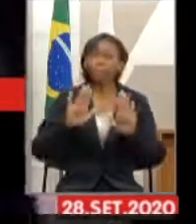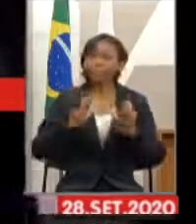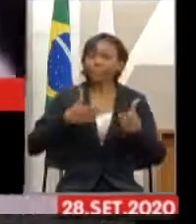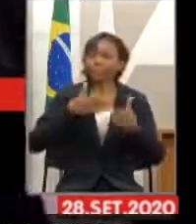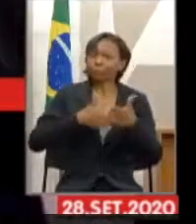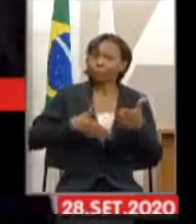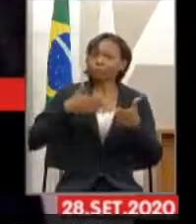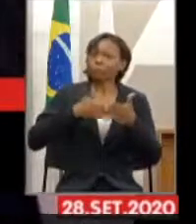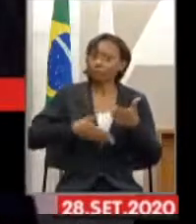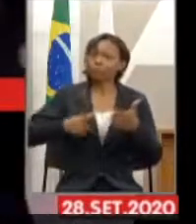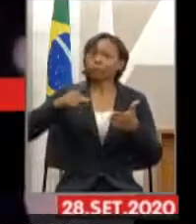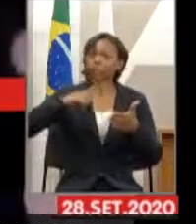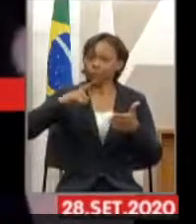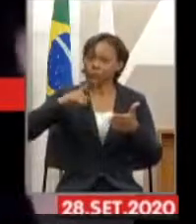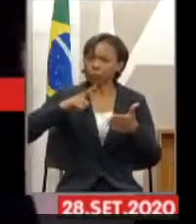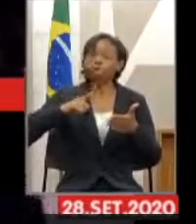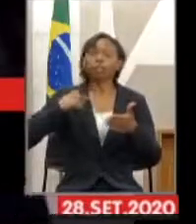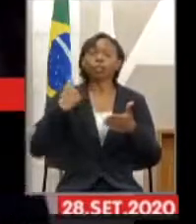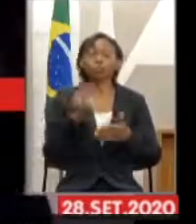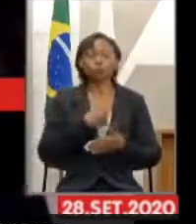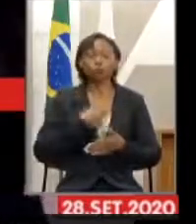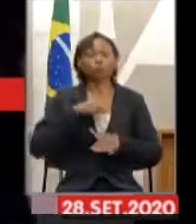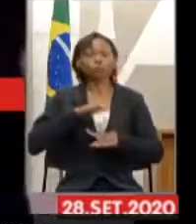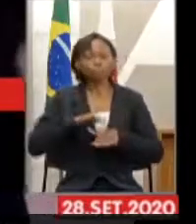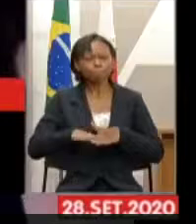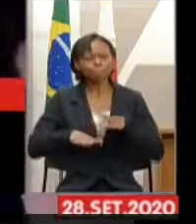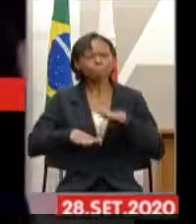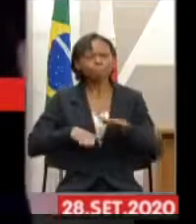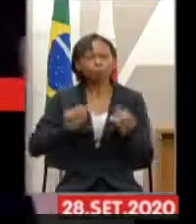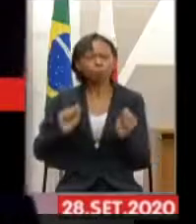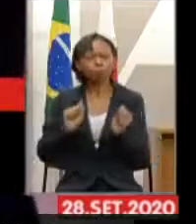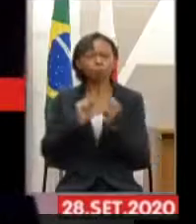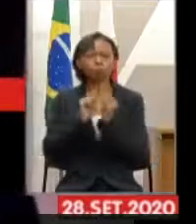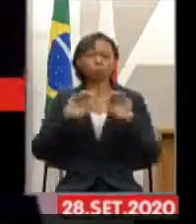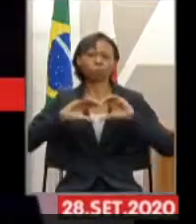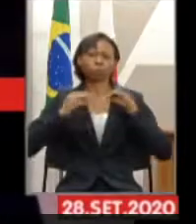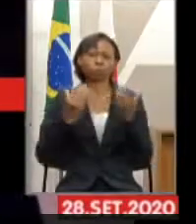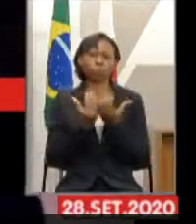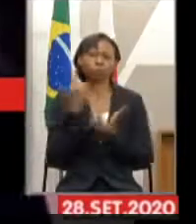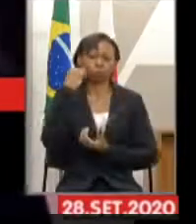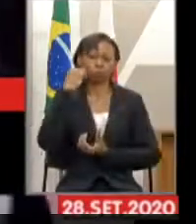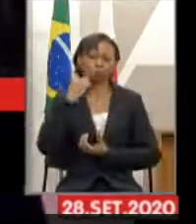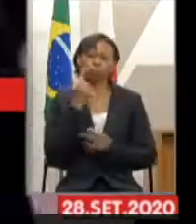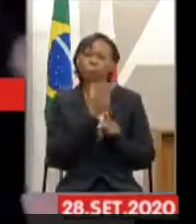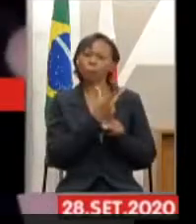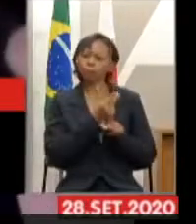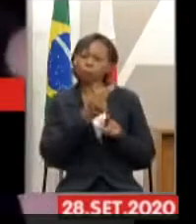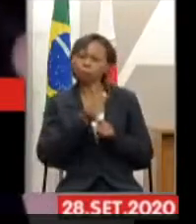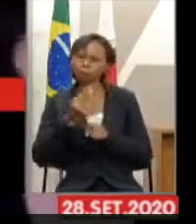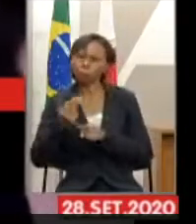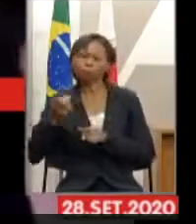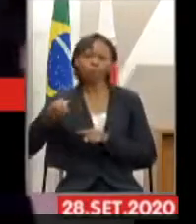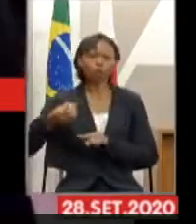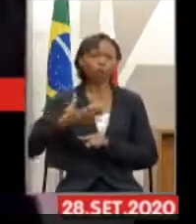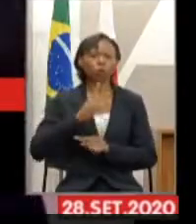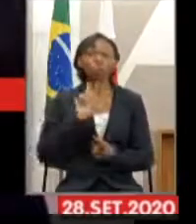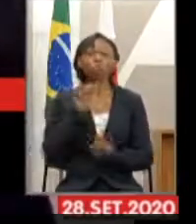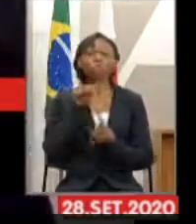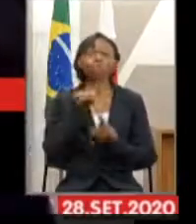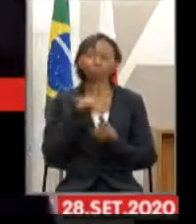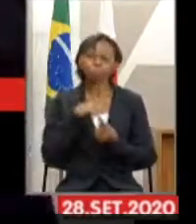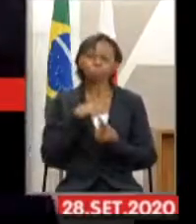galgando passo a passo junto à comunidade surda na conquista de novos ideais, de novos objetivos,